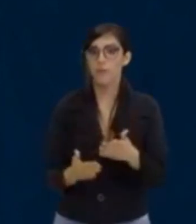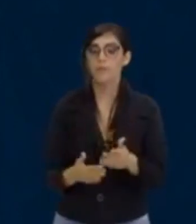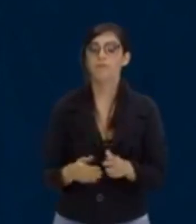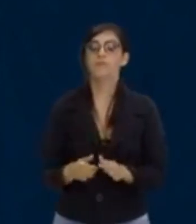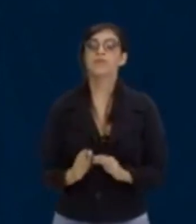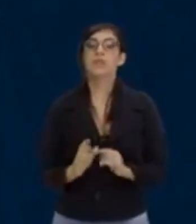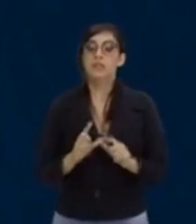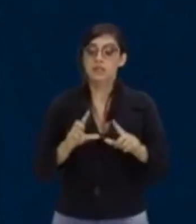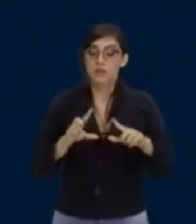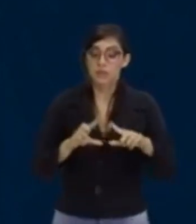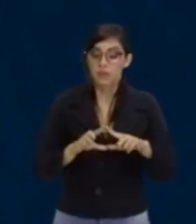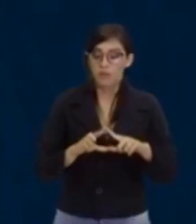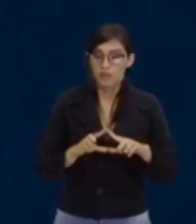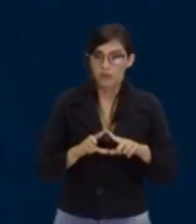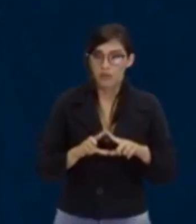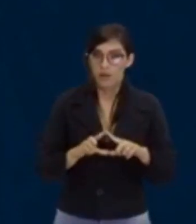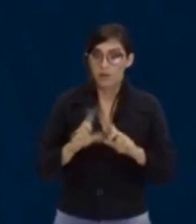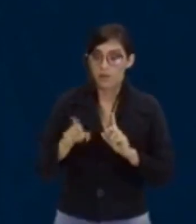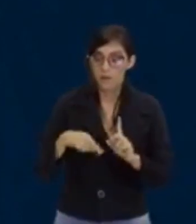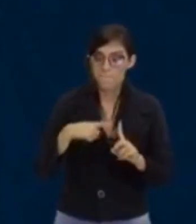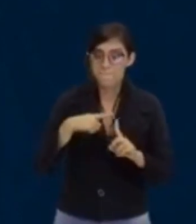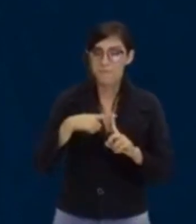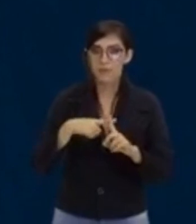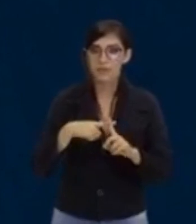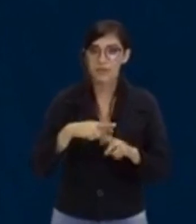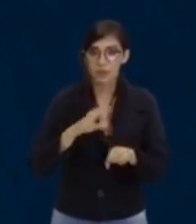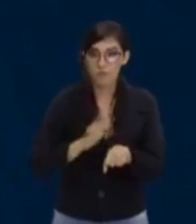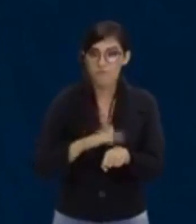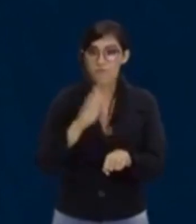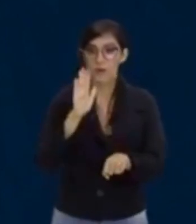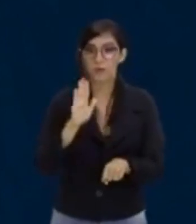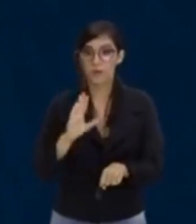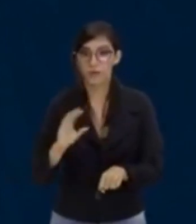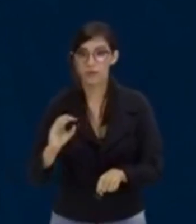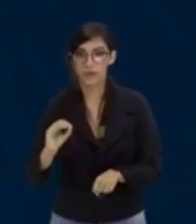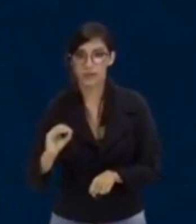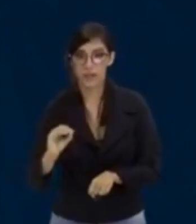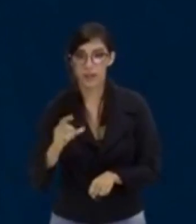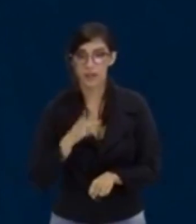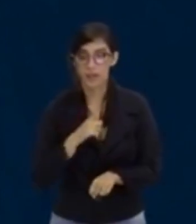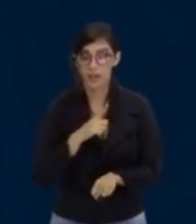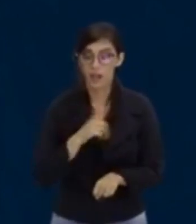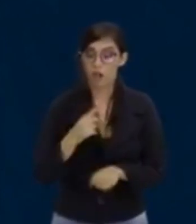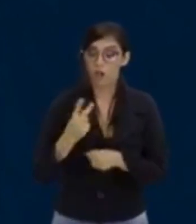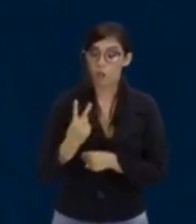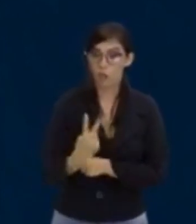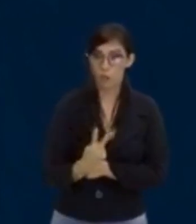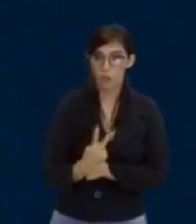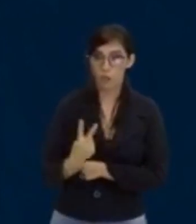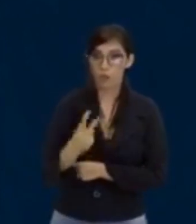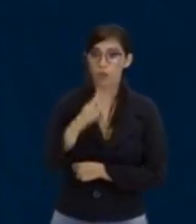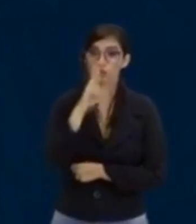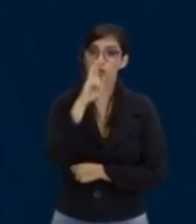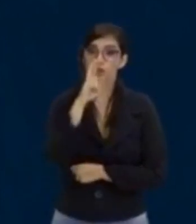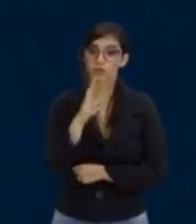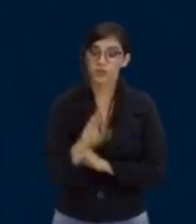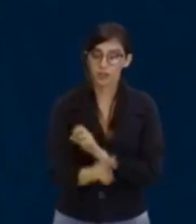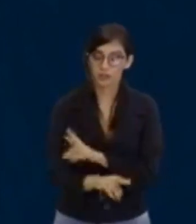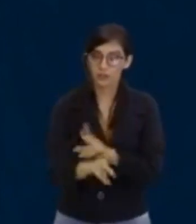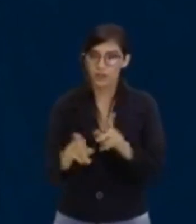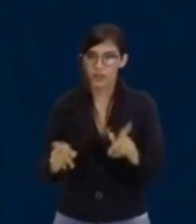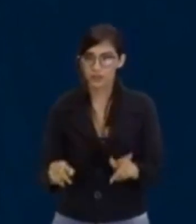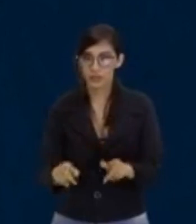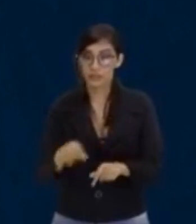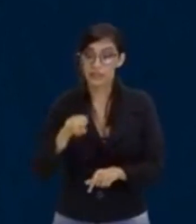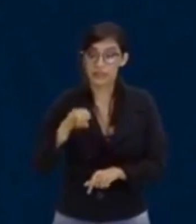pra ti, ó. Se o delta é positivo, se ele é maior que zero, eu tenho duas respostas diferentes. Se o delta é